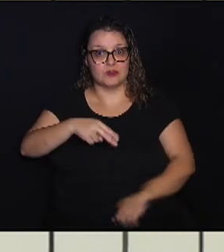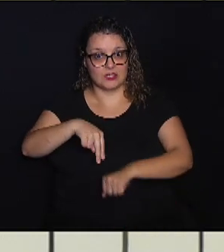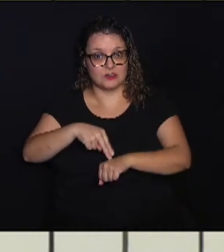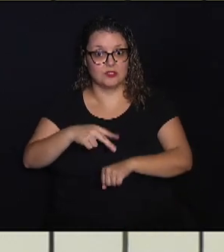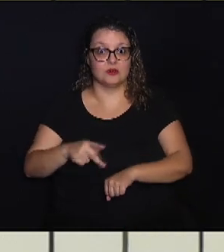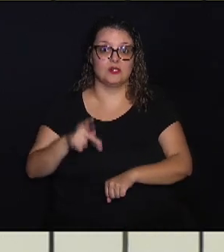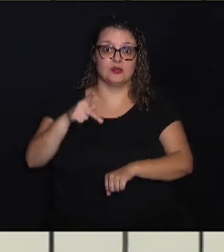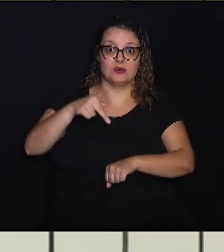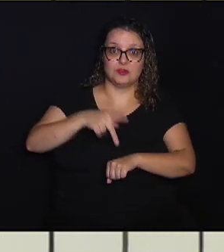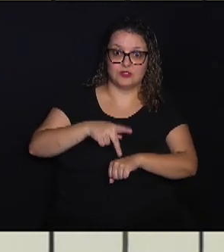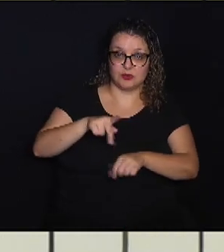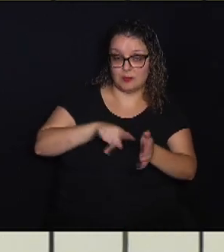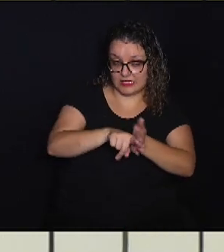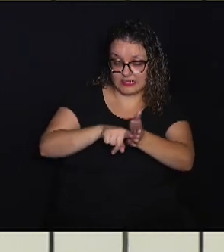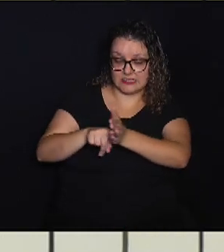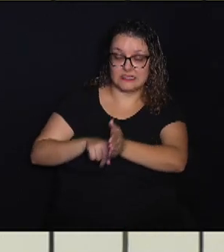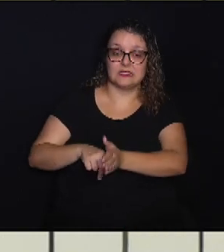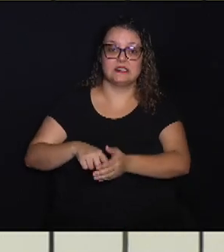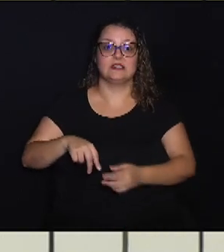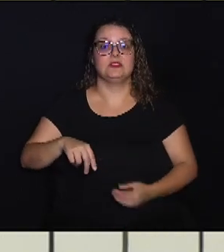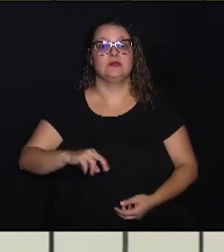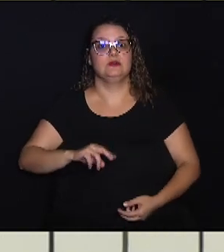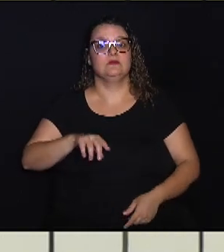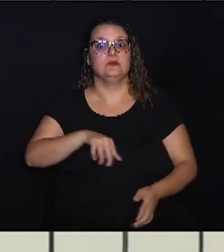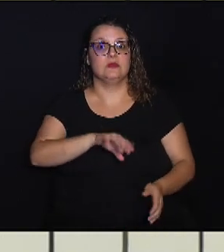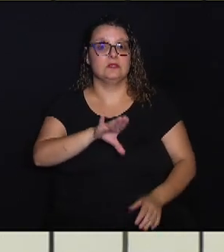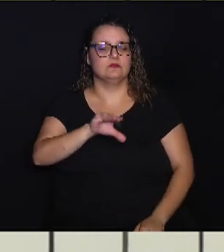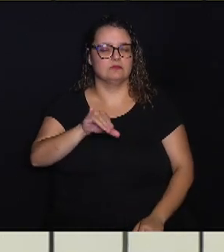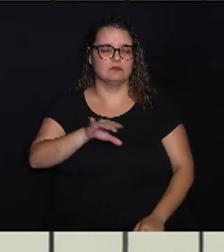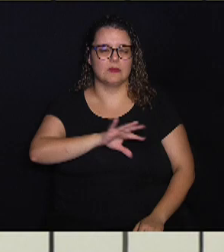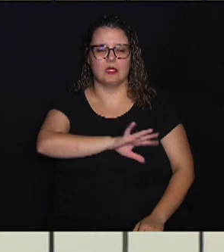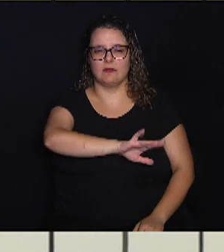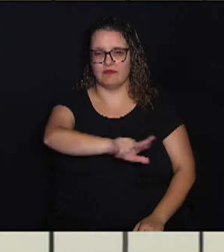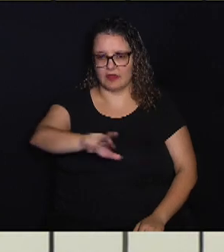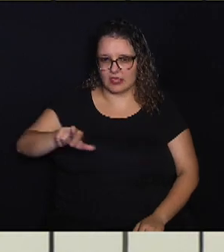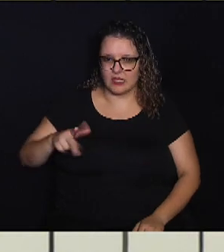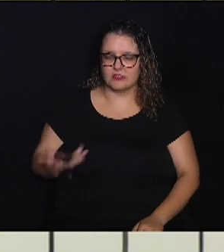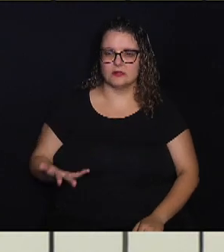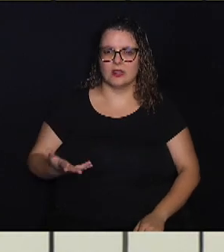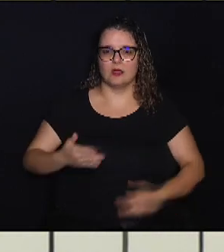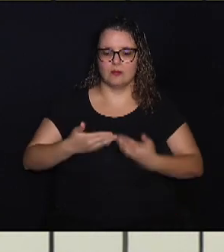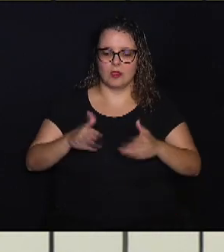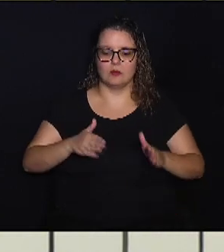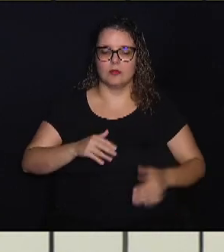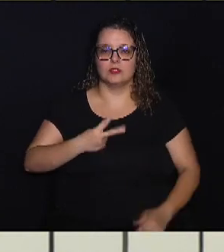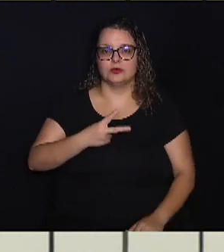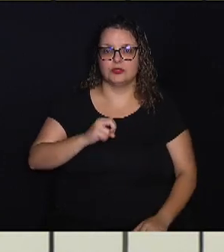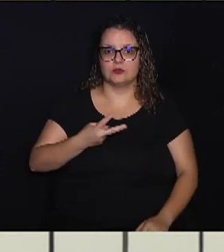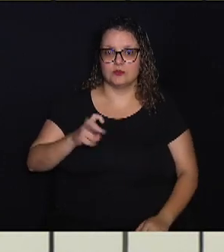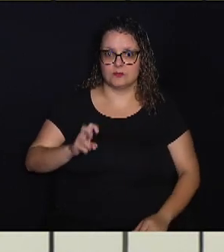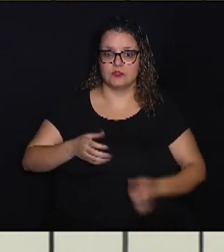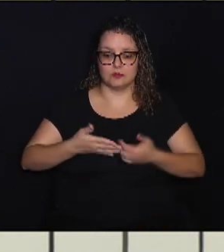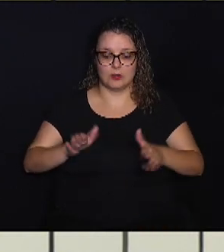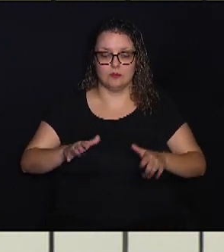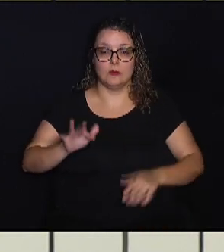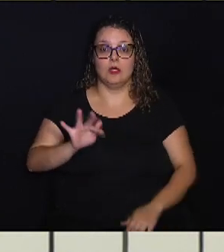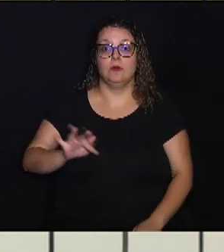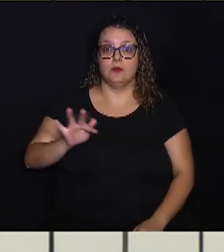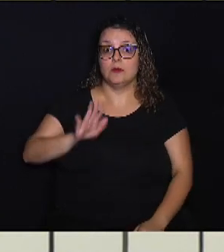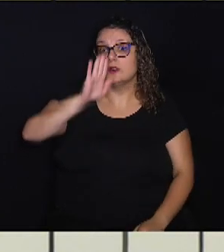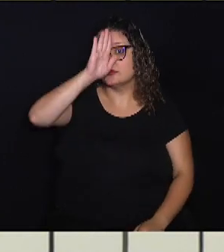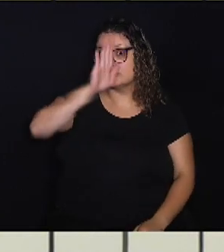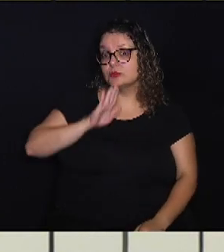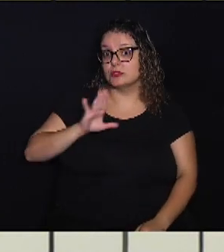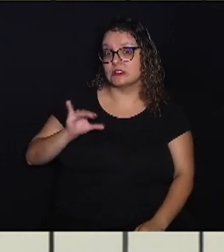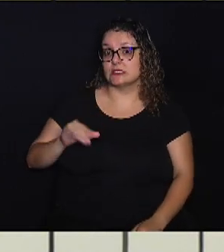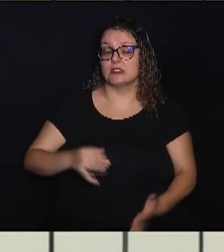Materiais, tiveram as inscrições abertas para o processo seletivo de 2025. A Faculdade Gratuita de